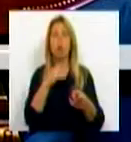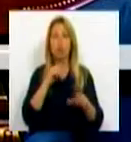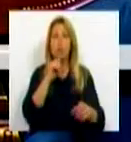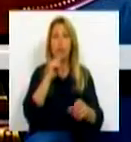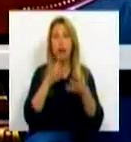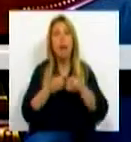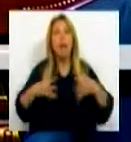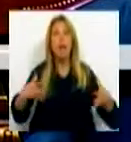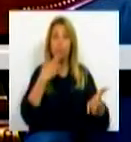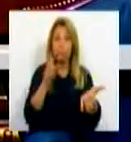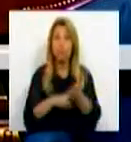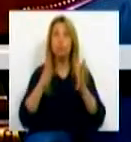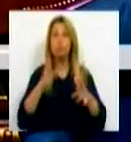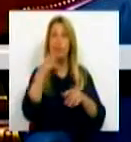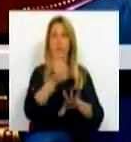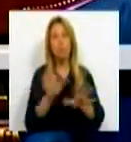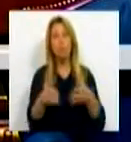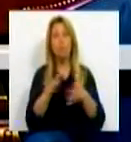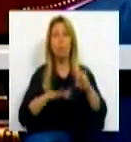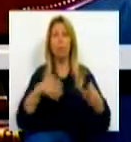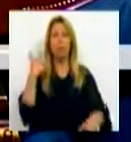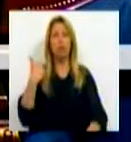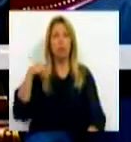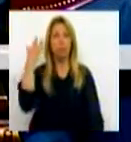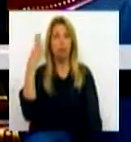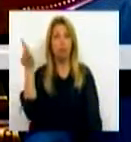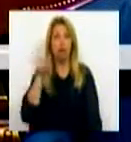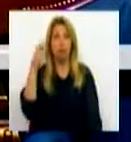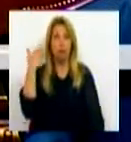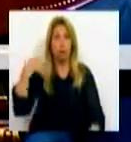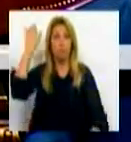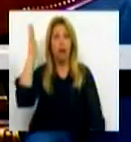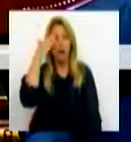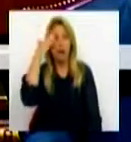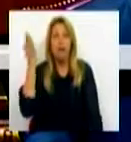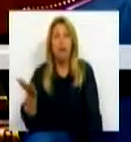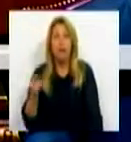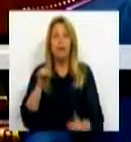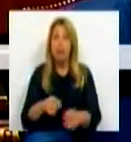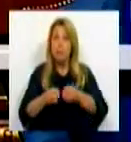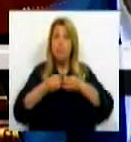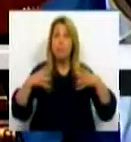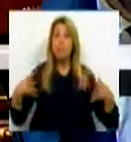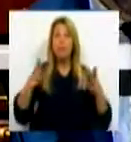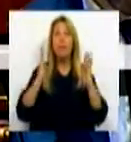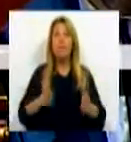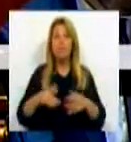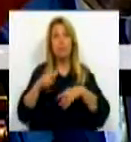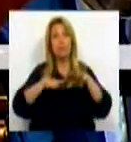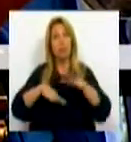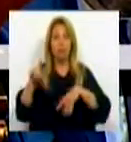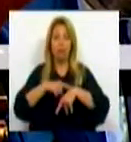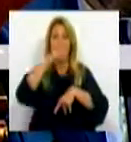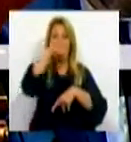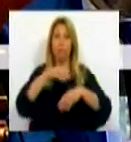É verdade, eu já o disse na Comissão Parlamentar, há mais de três meses, salvo erro, que este alargamento tem de ser feito ao longo da legislatura,